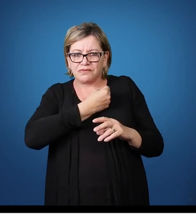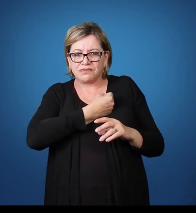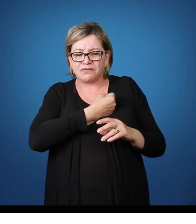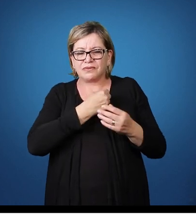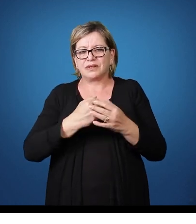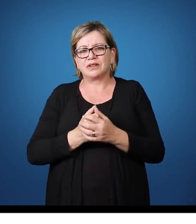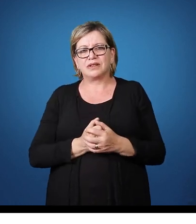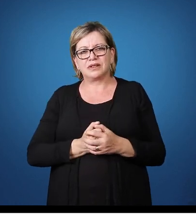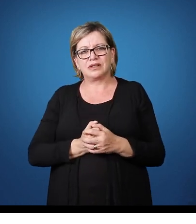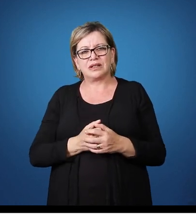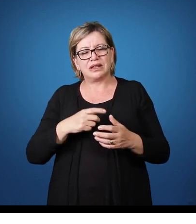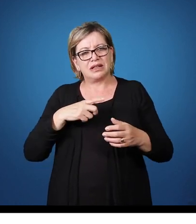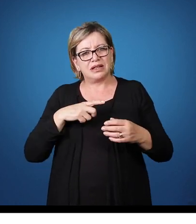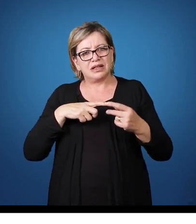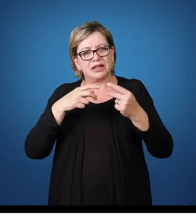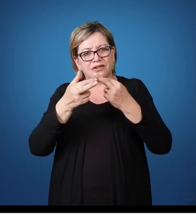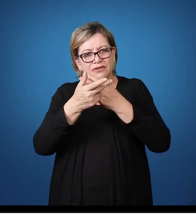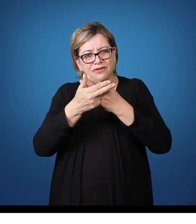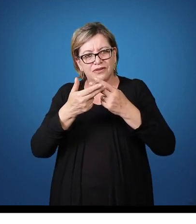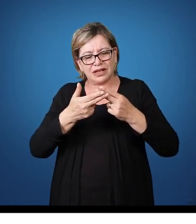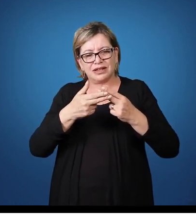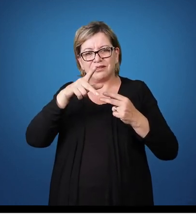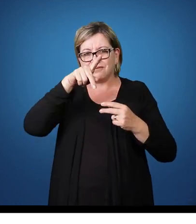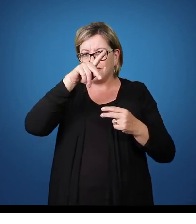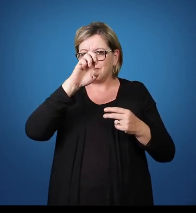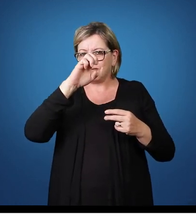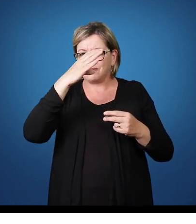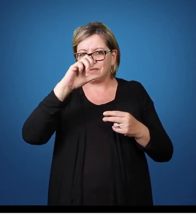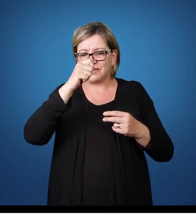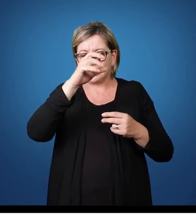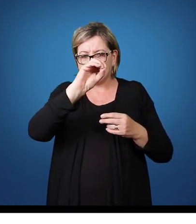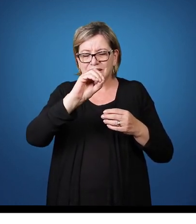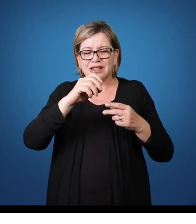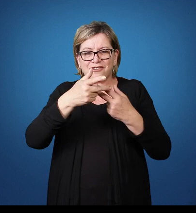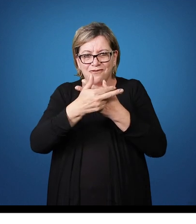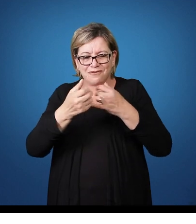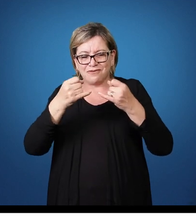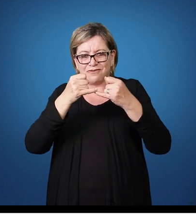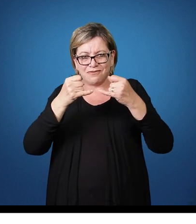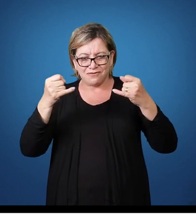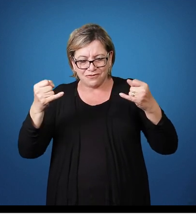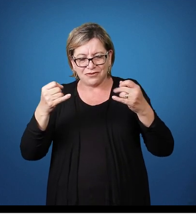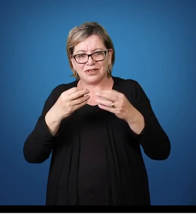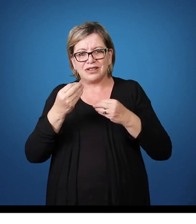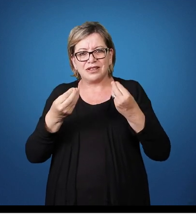Então Aqui tem Várias peças E vários Cordões E também